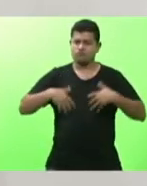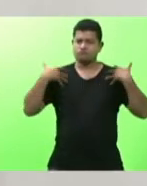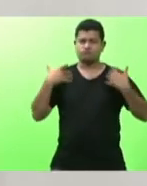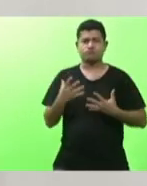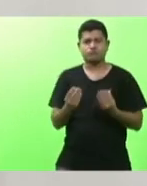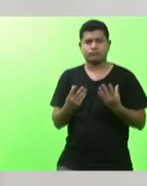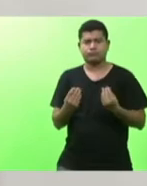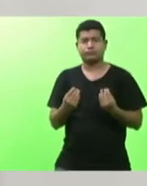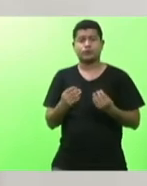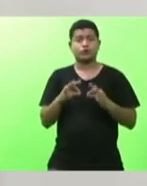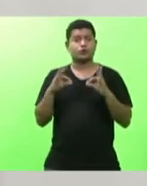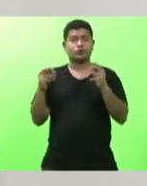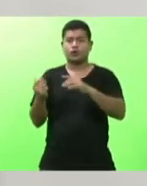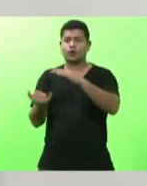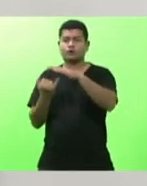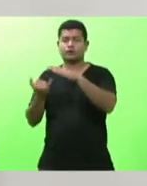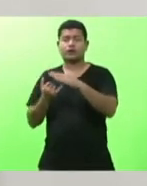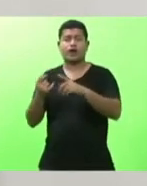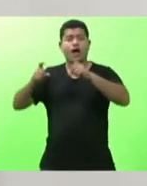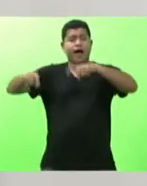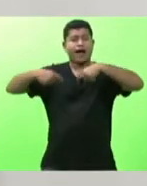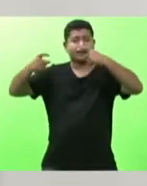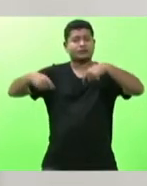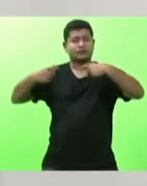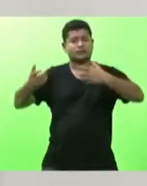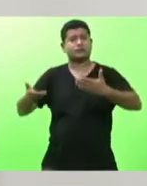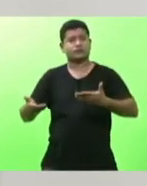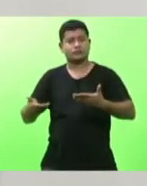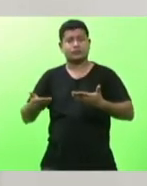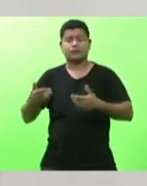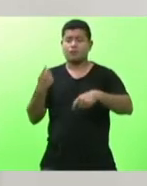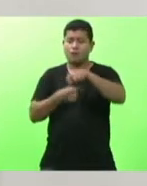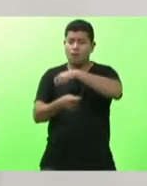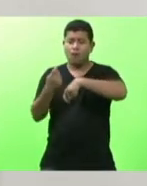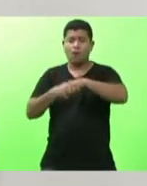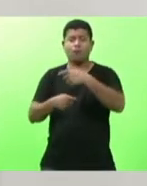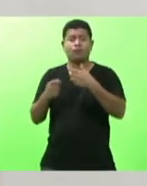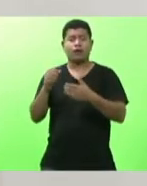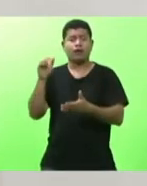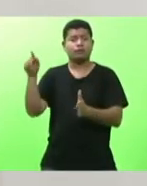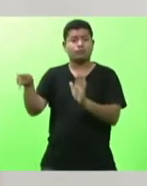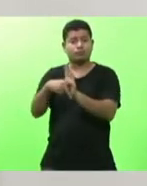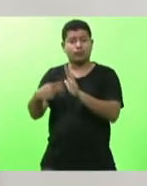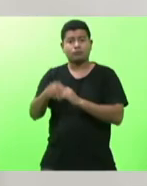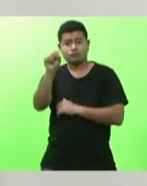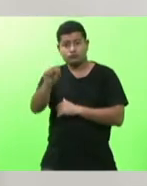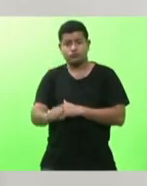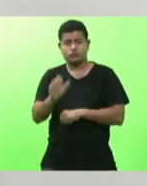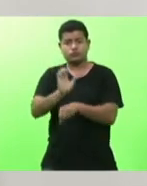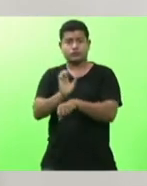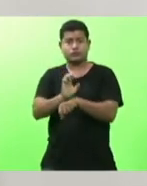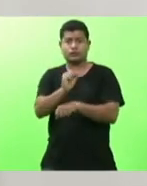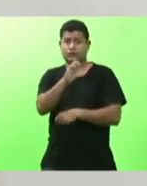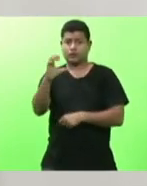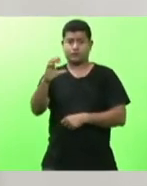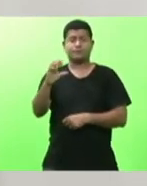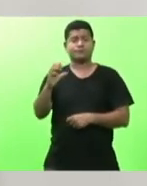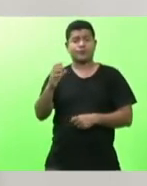o parque industrial a agricultura todo o comércio do sul do estado foi construído a partir